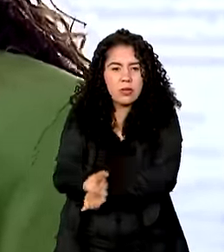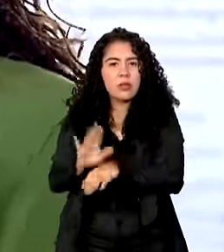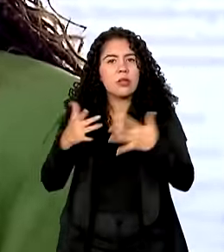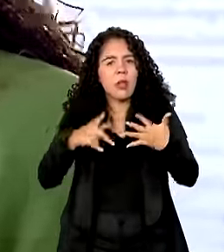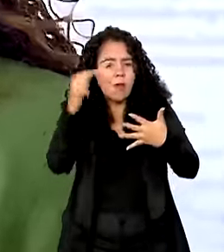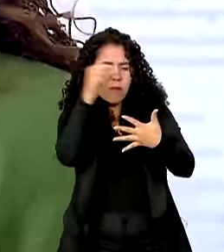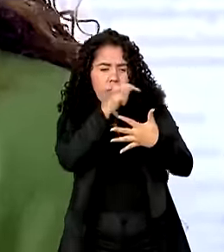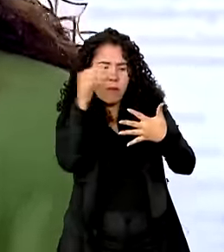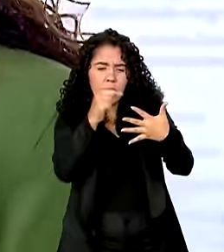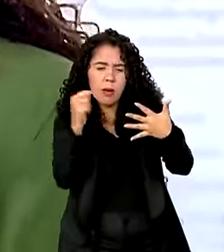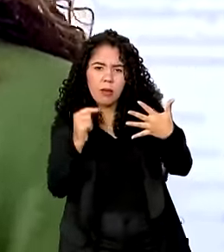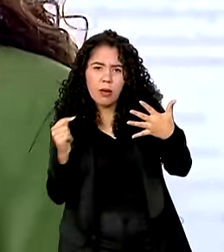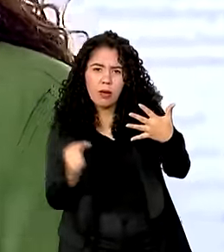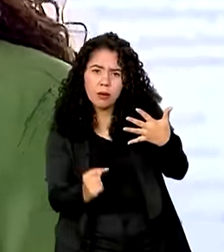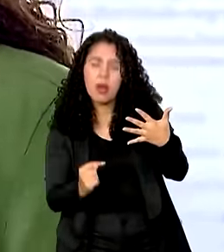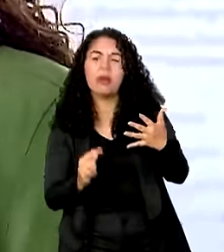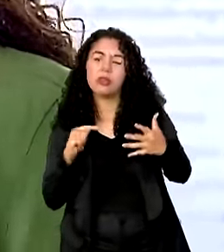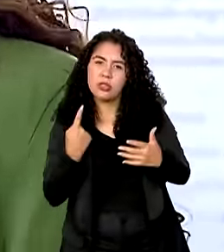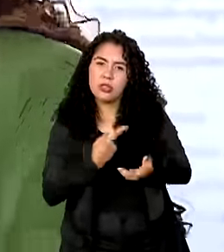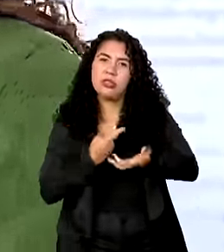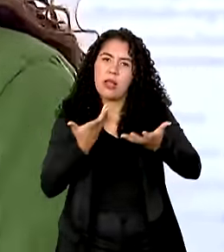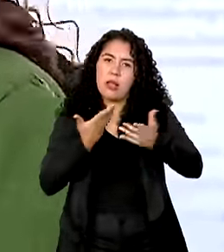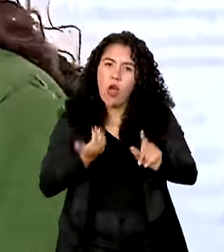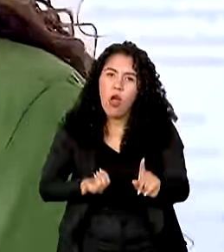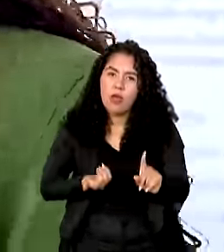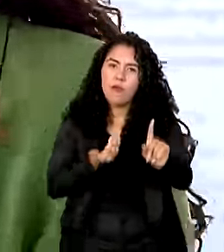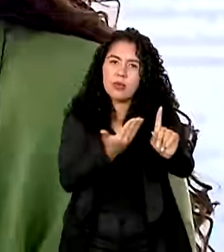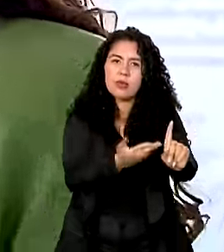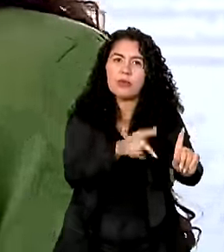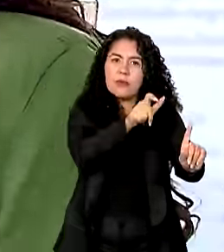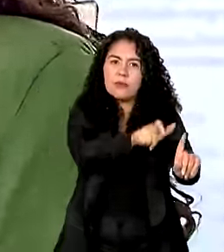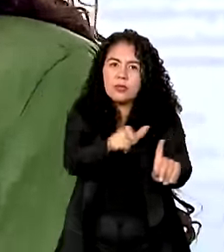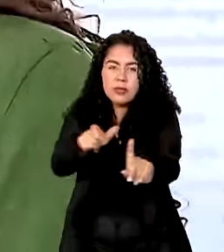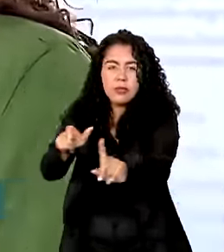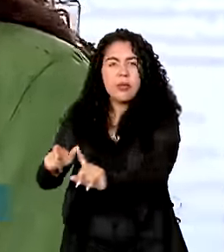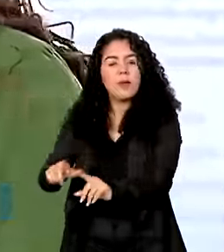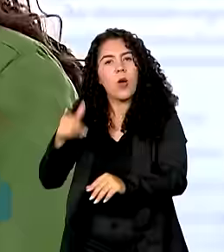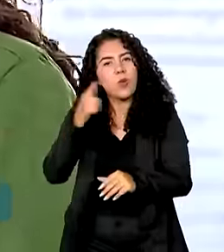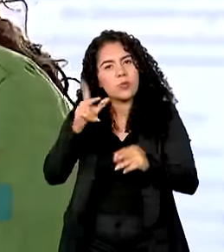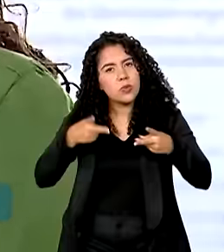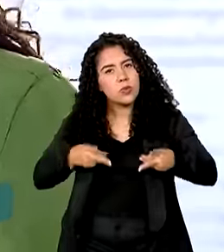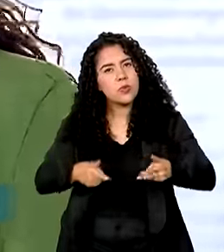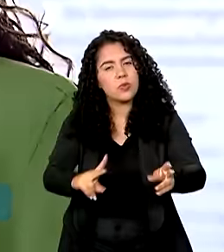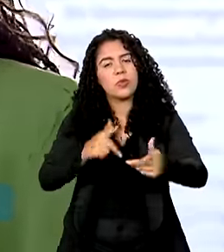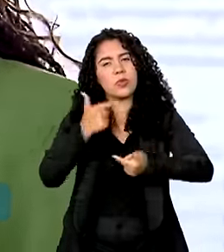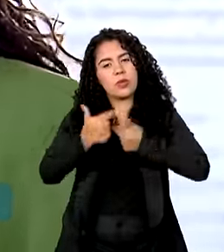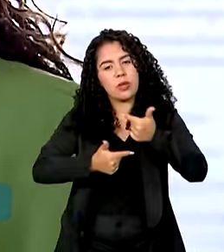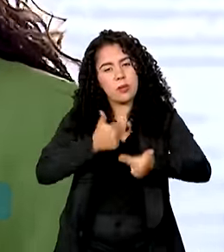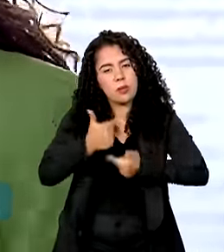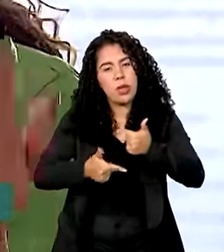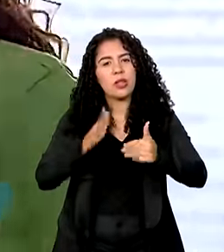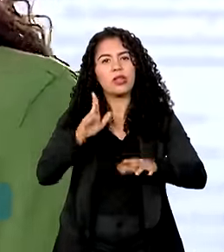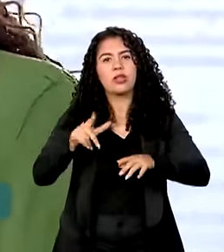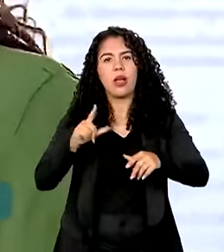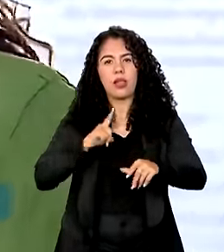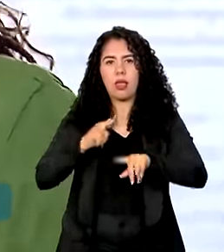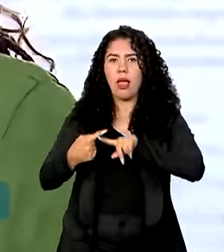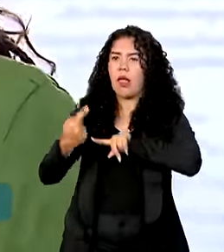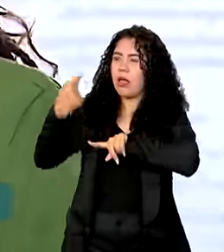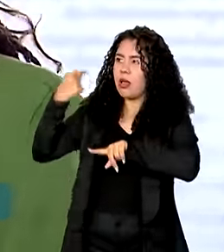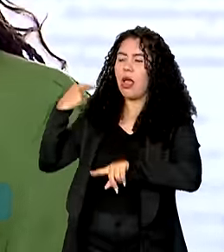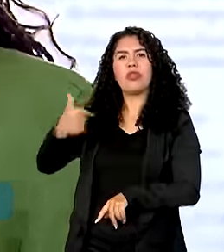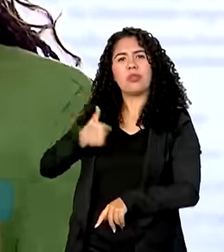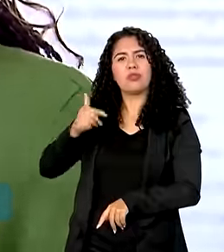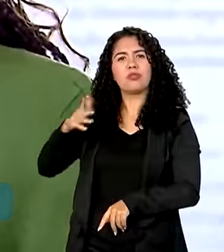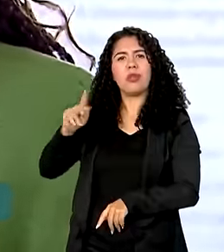que tem de respeito a isso, a gente espera que as pessoas contempladas, sigam fazendo os trabalhos que provavelmente já fazem há muito tempo. Eu venho em sociedade civil